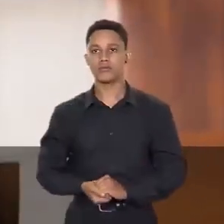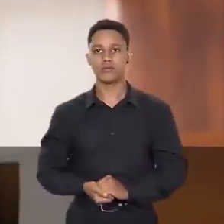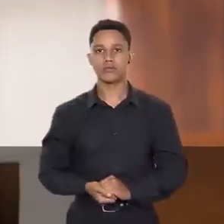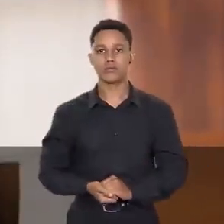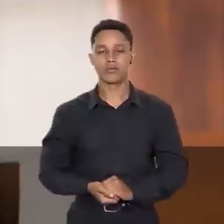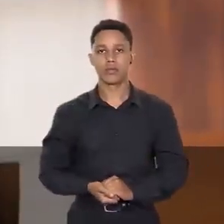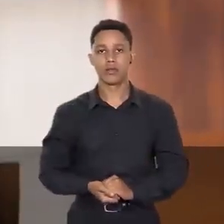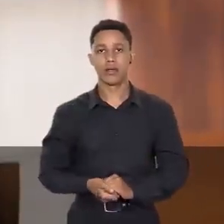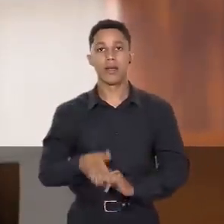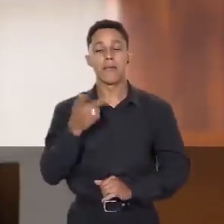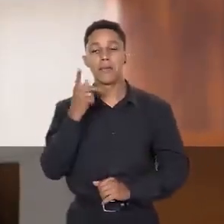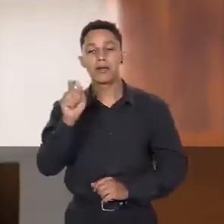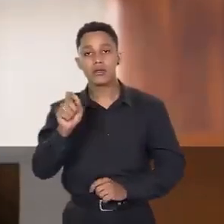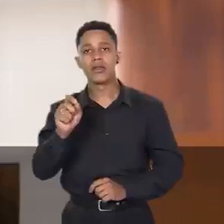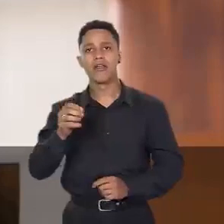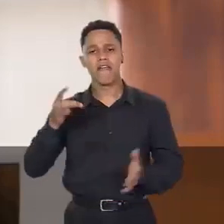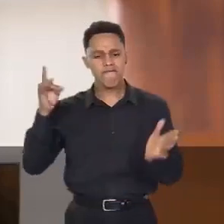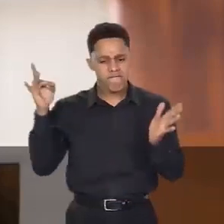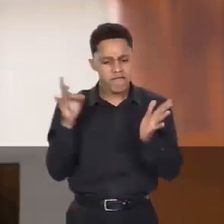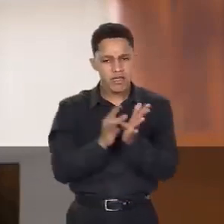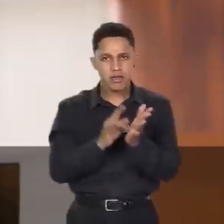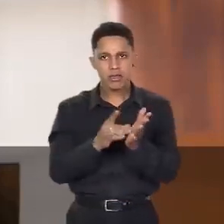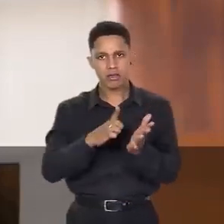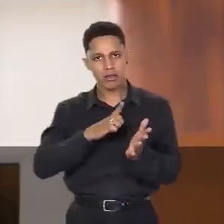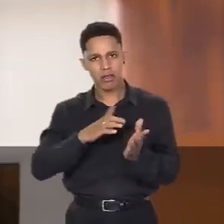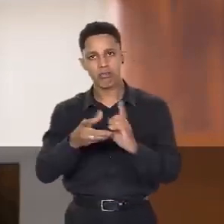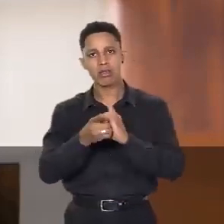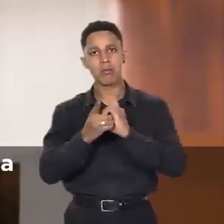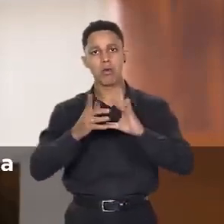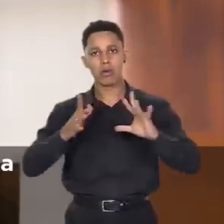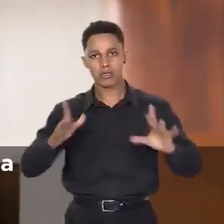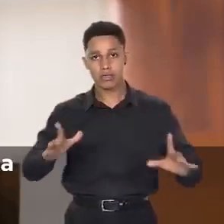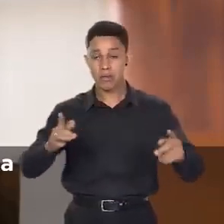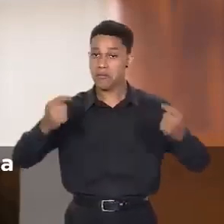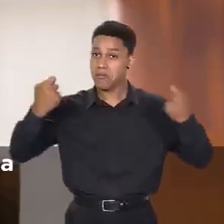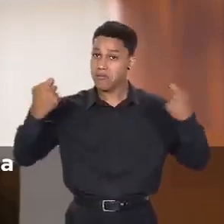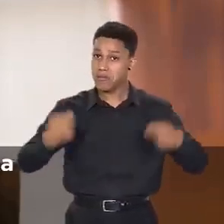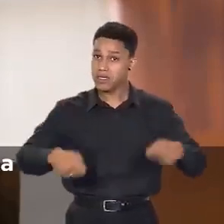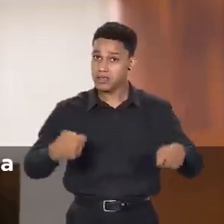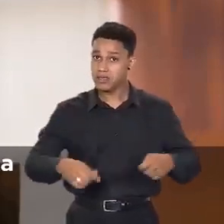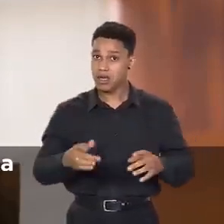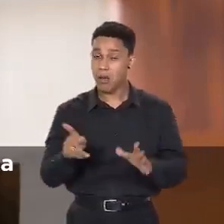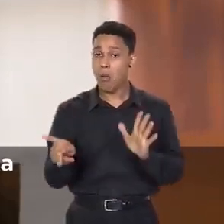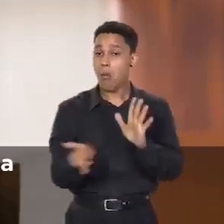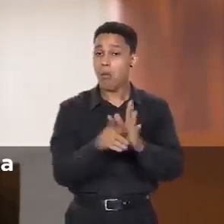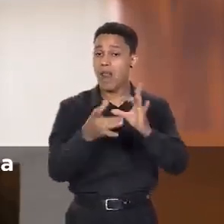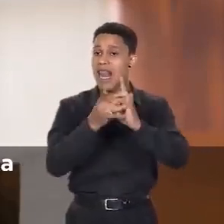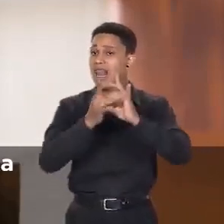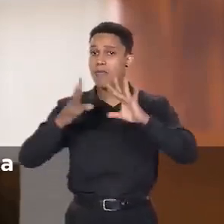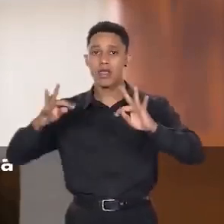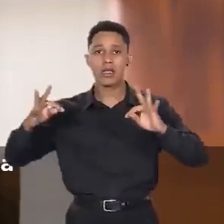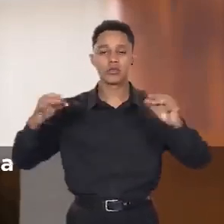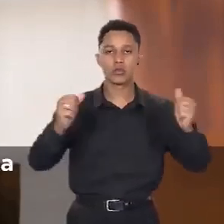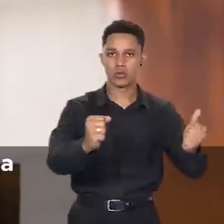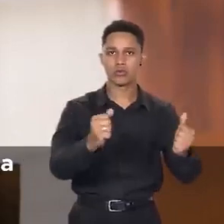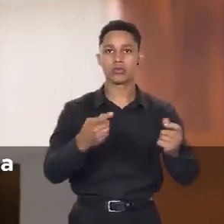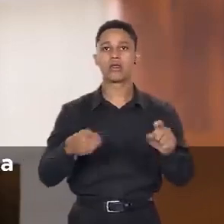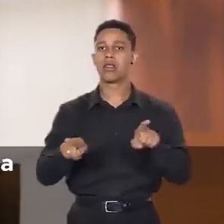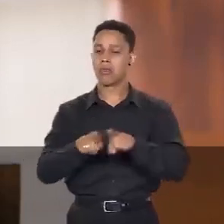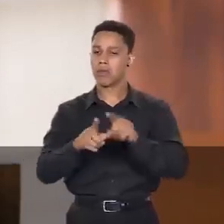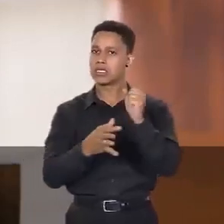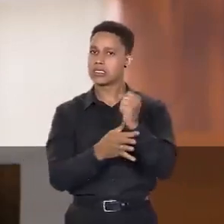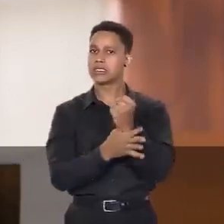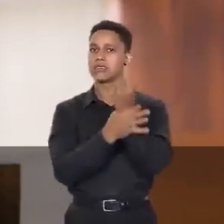Para que haja verdadeira democracia, há necessidade de plena liberdade e segurança